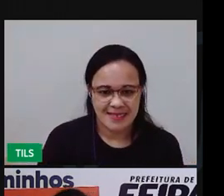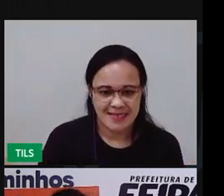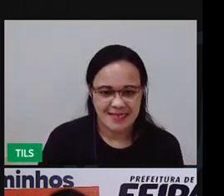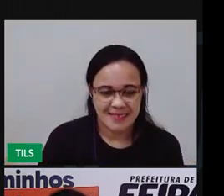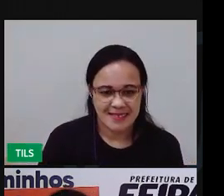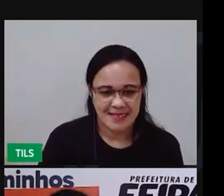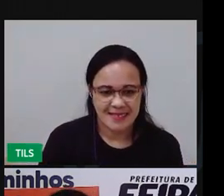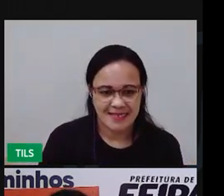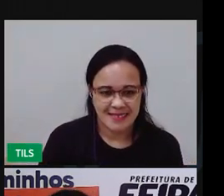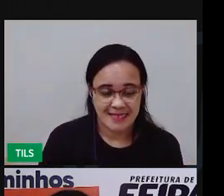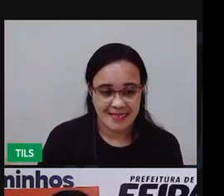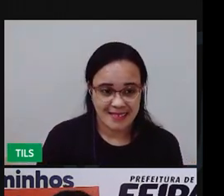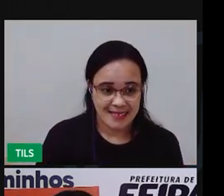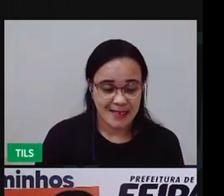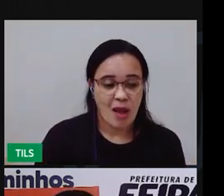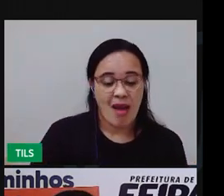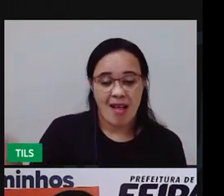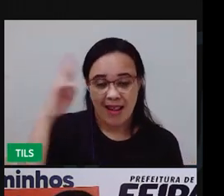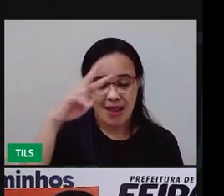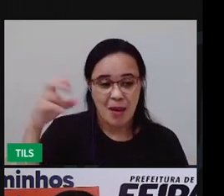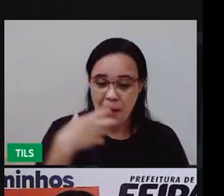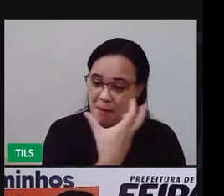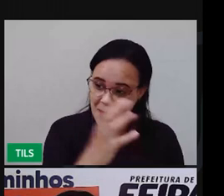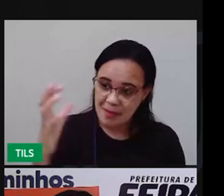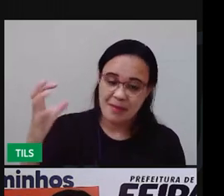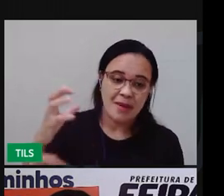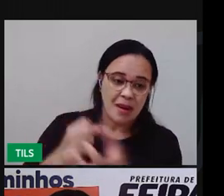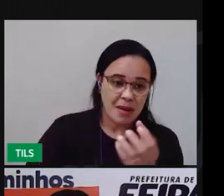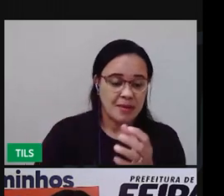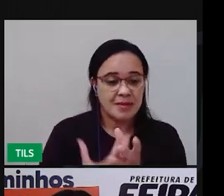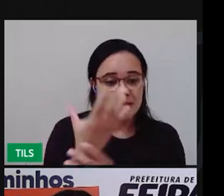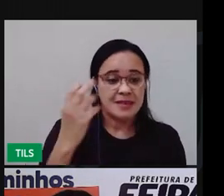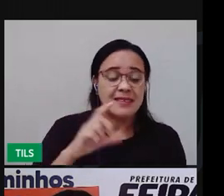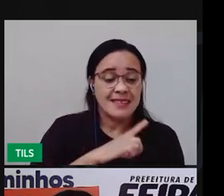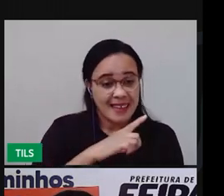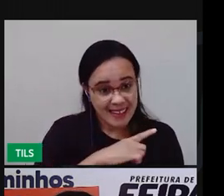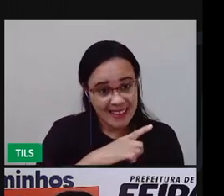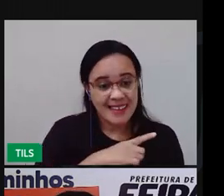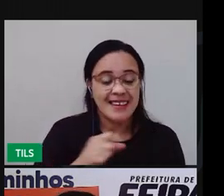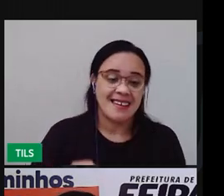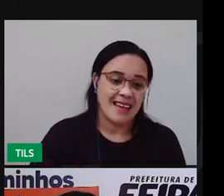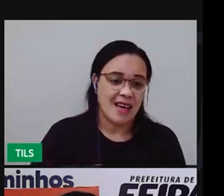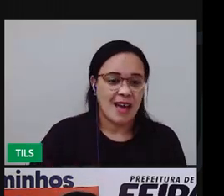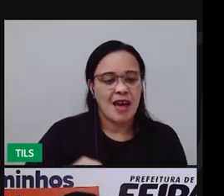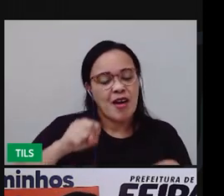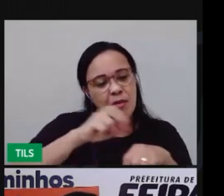De que tem plantas. É um jogo de memória de plantas.